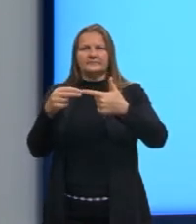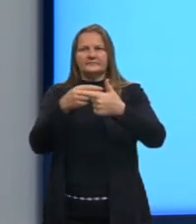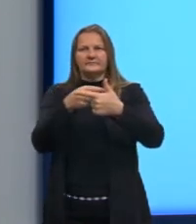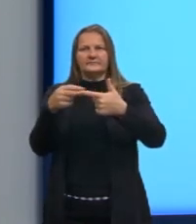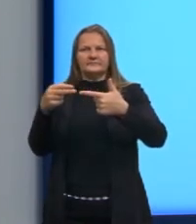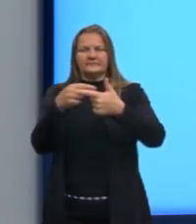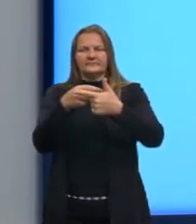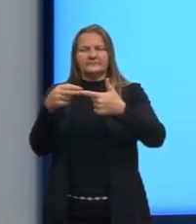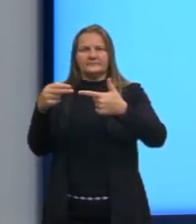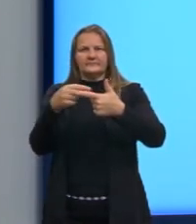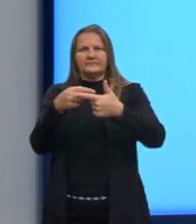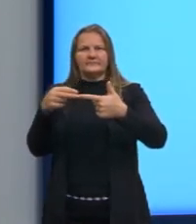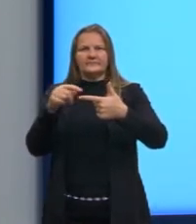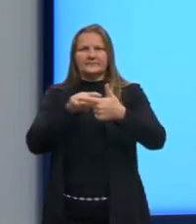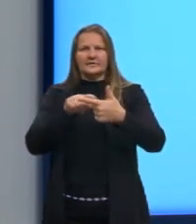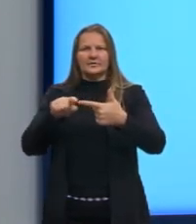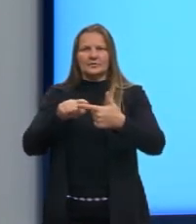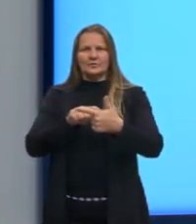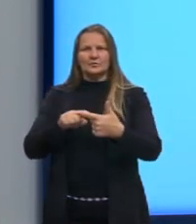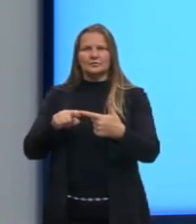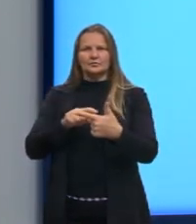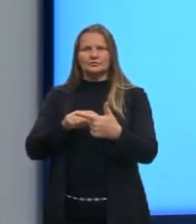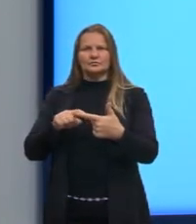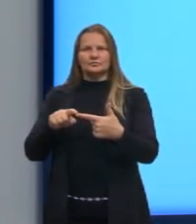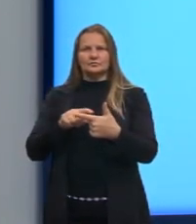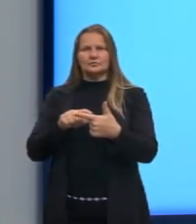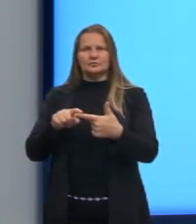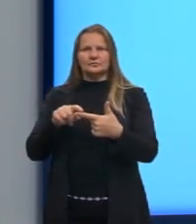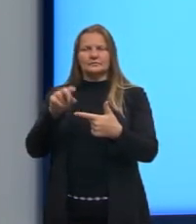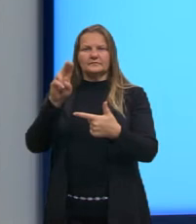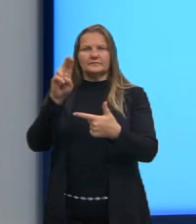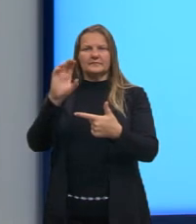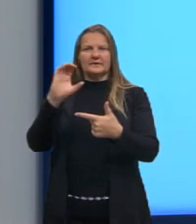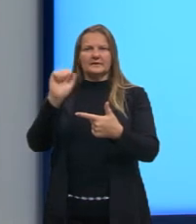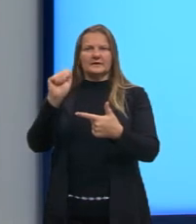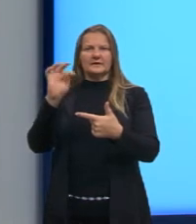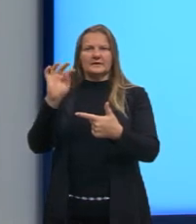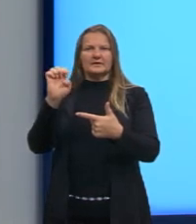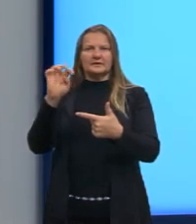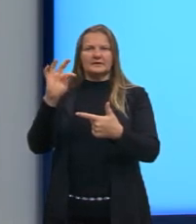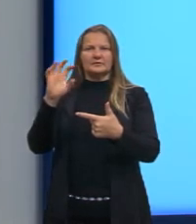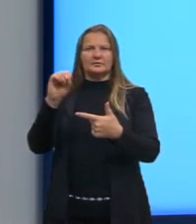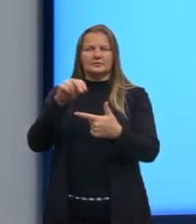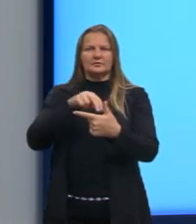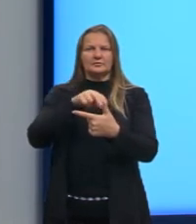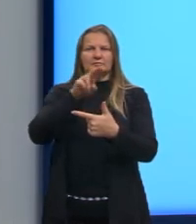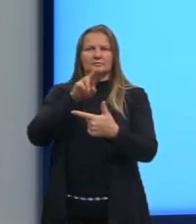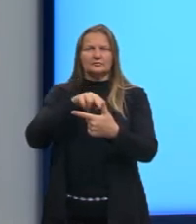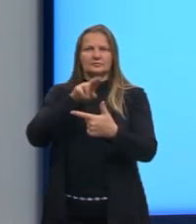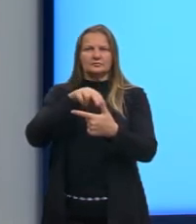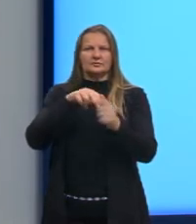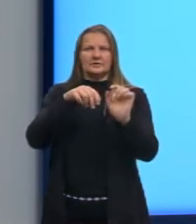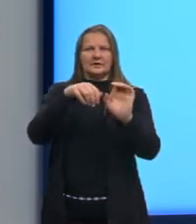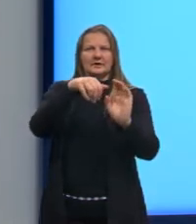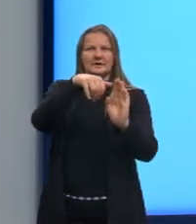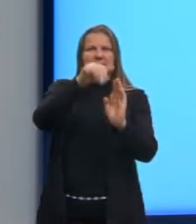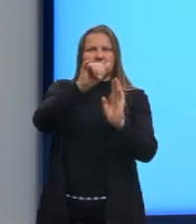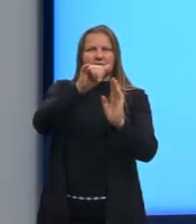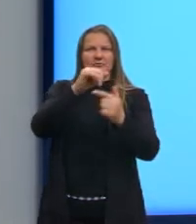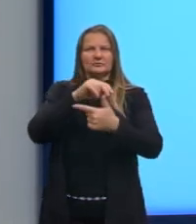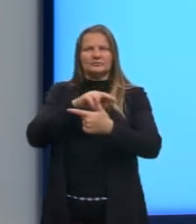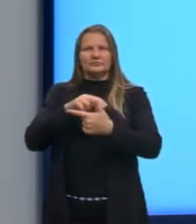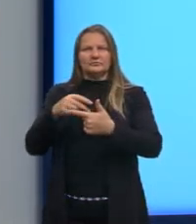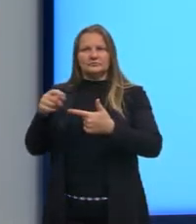representa a variação do X. O cateto da vertical representa a variação do Y. Então, eu